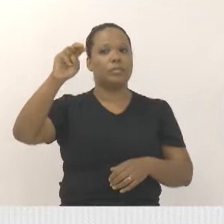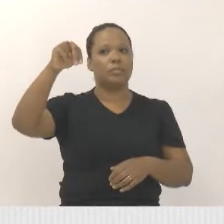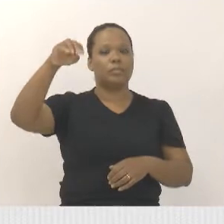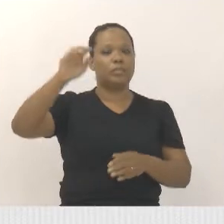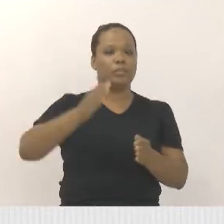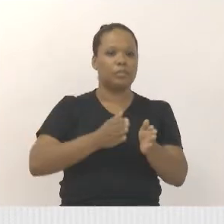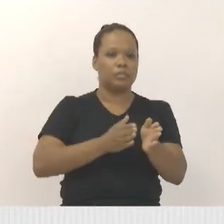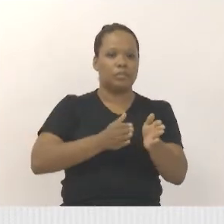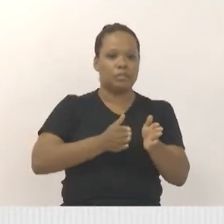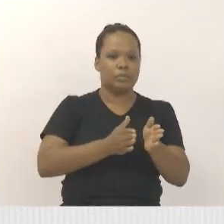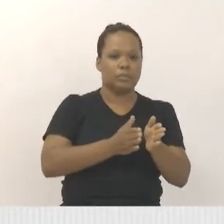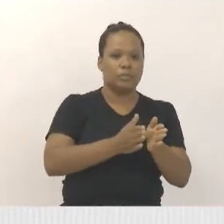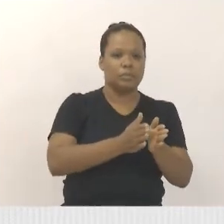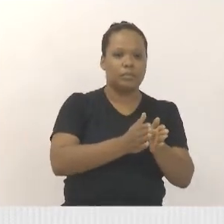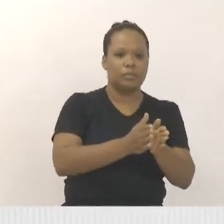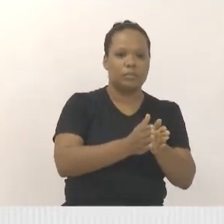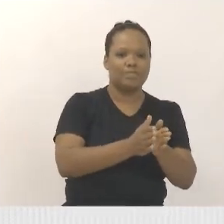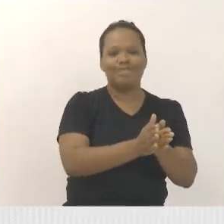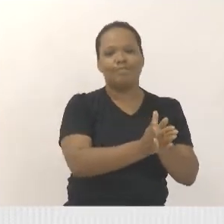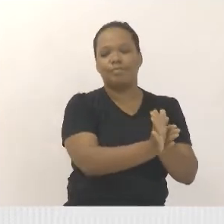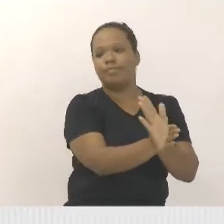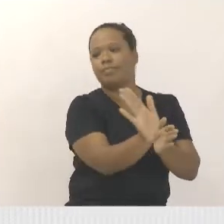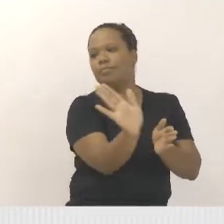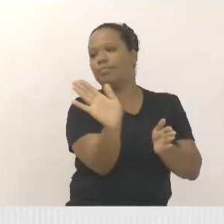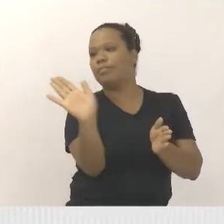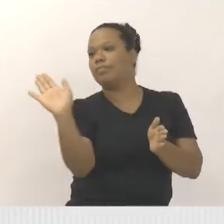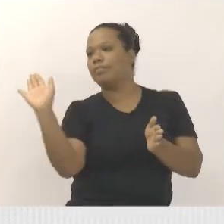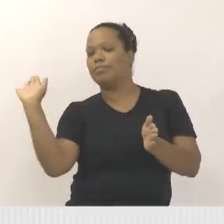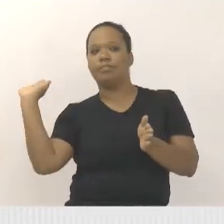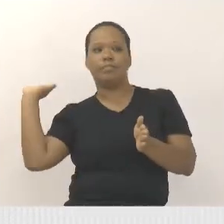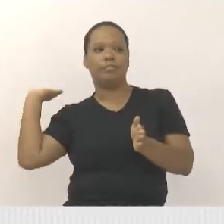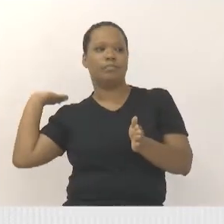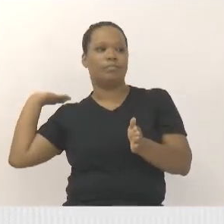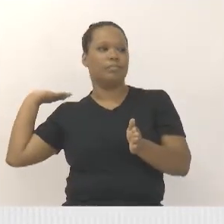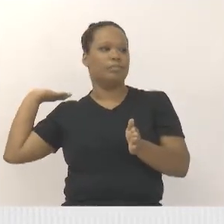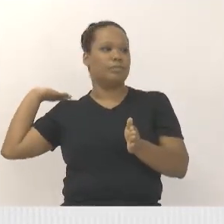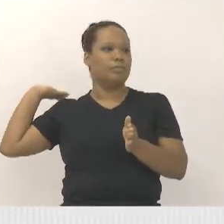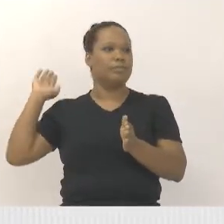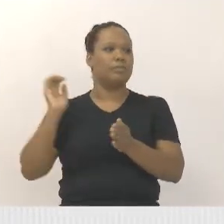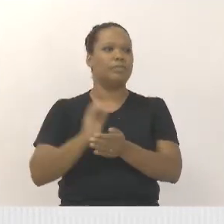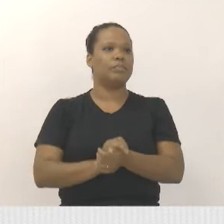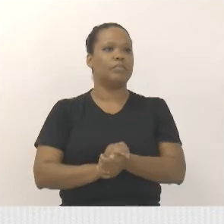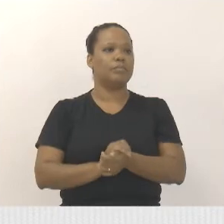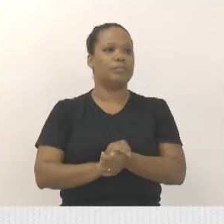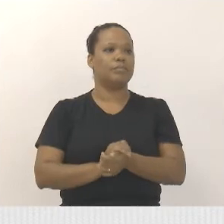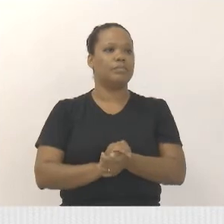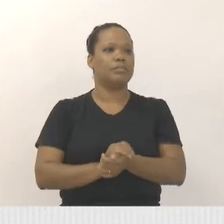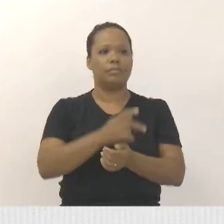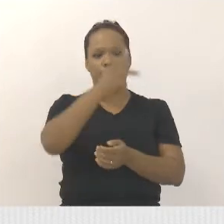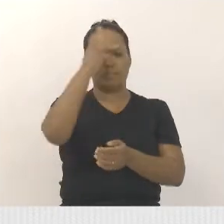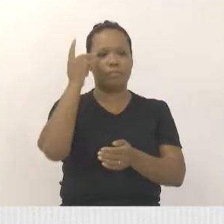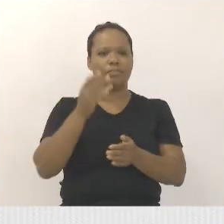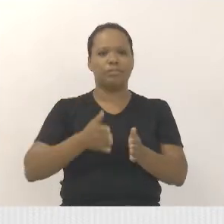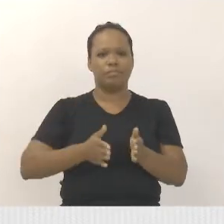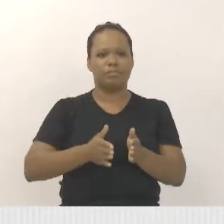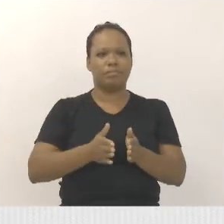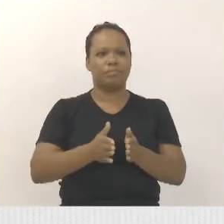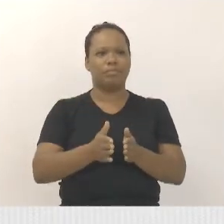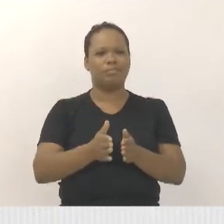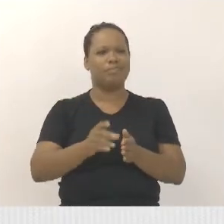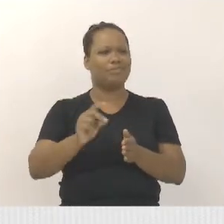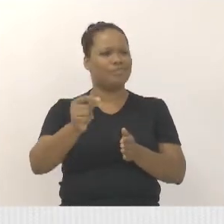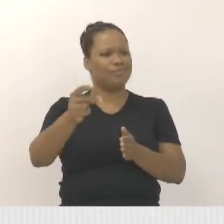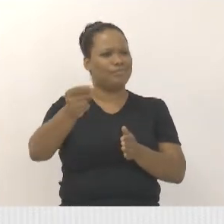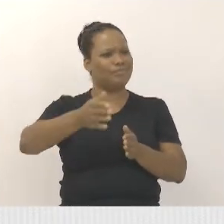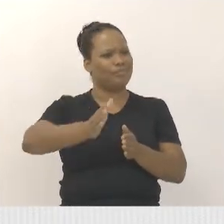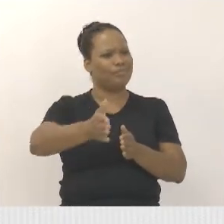aqui na Getúlio Vargas. Por quê? As pessoas que se deslobem nesses condomínios, eles precisam ir